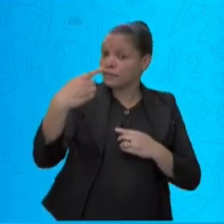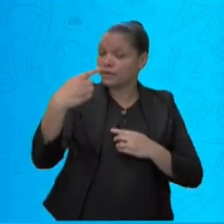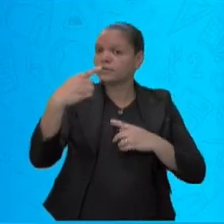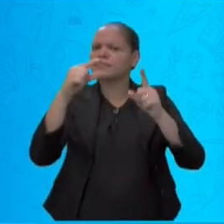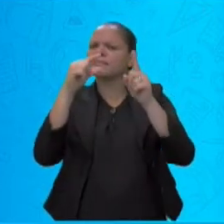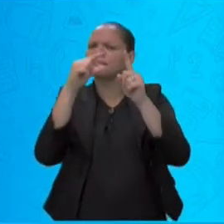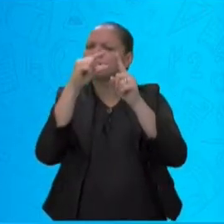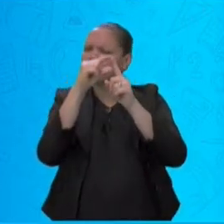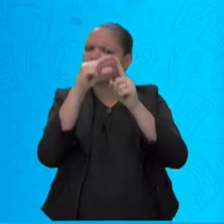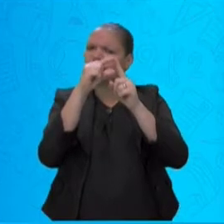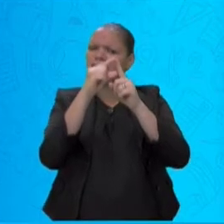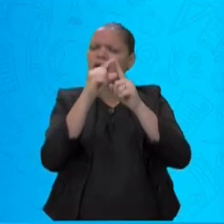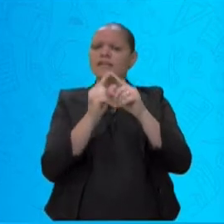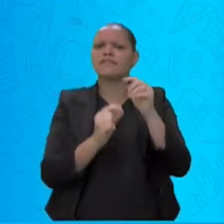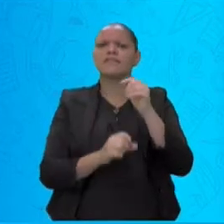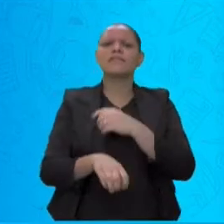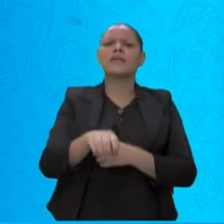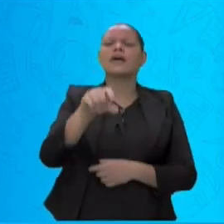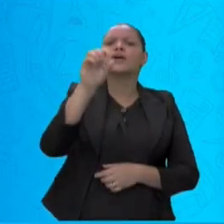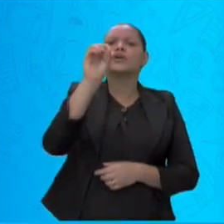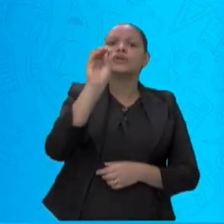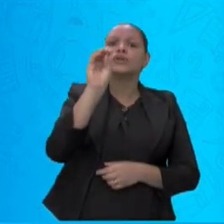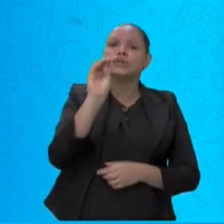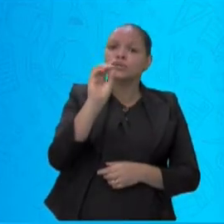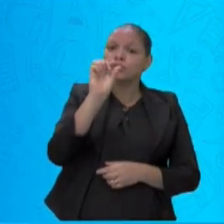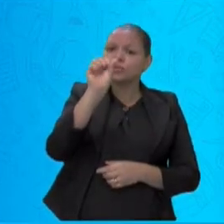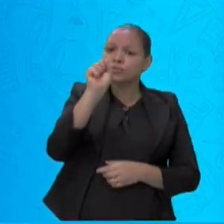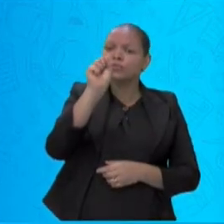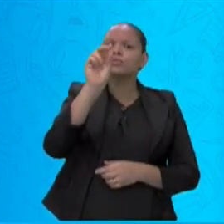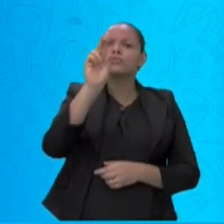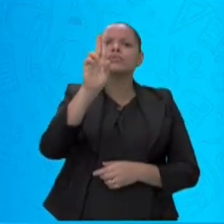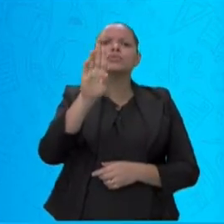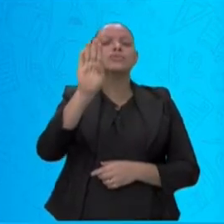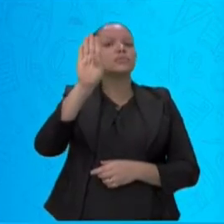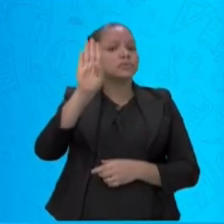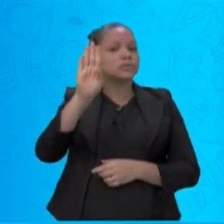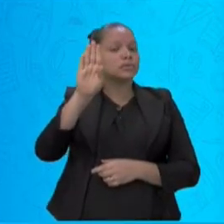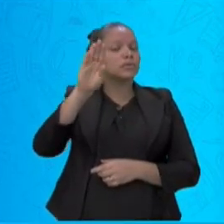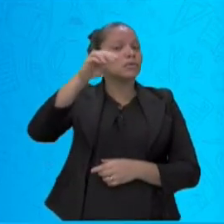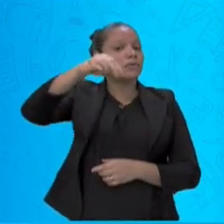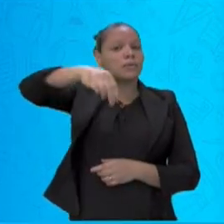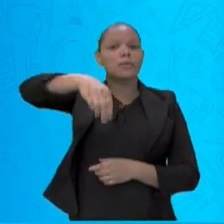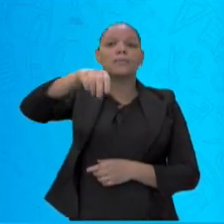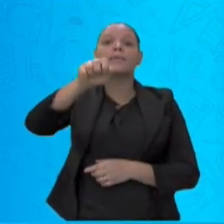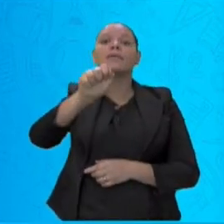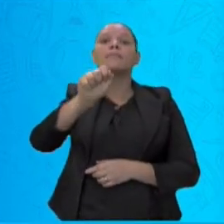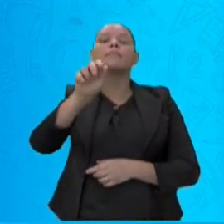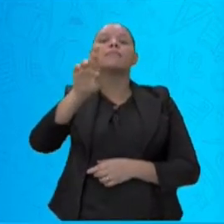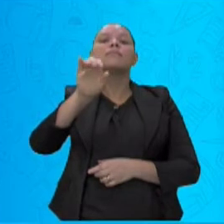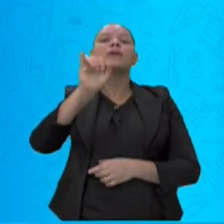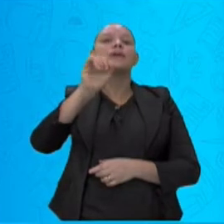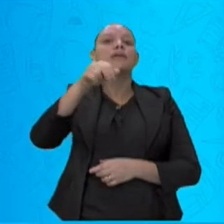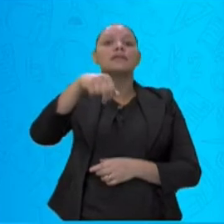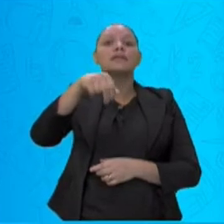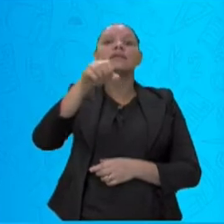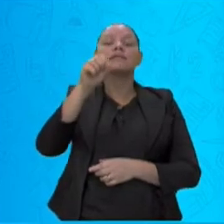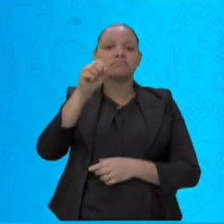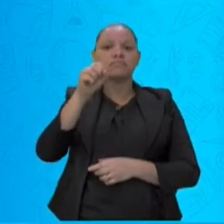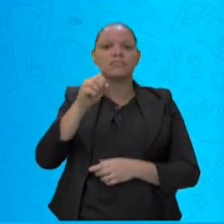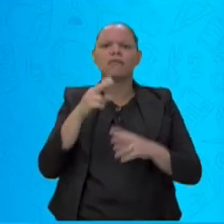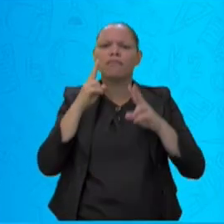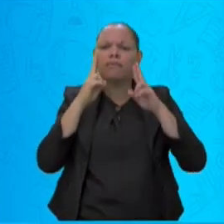para a próxima palavra, que é a palavra submarino. Vamos identificar aqui, onde que está o encontro